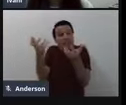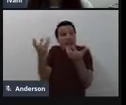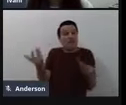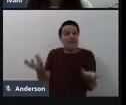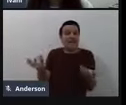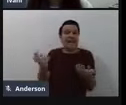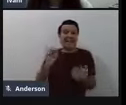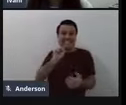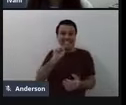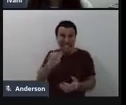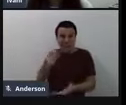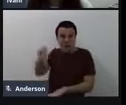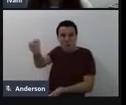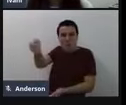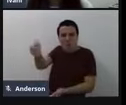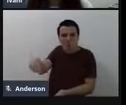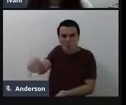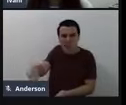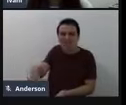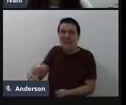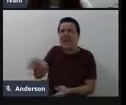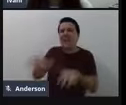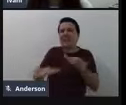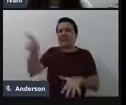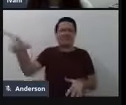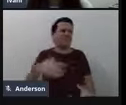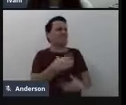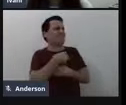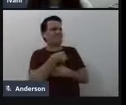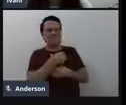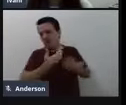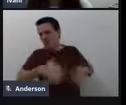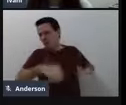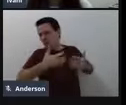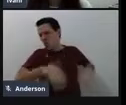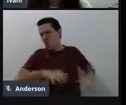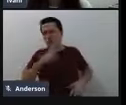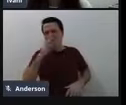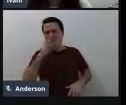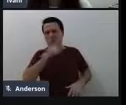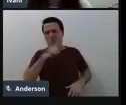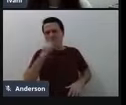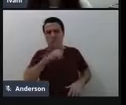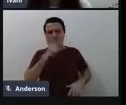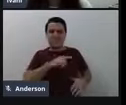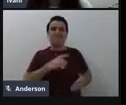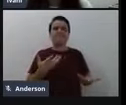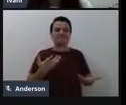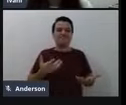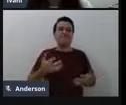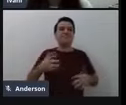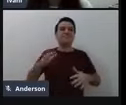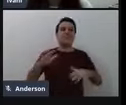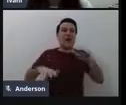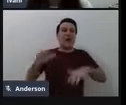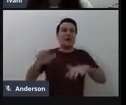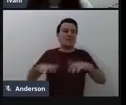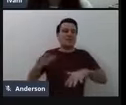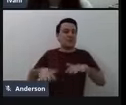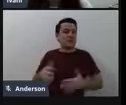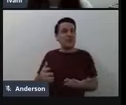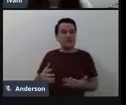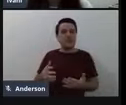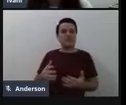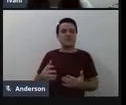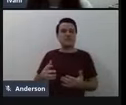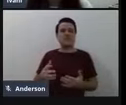dá um jeito de não fazer, né, e aí, às vezes até o profissional pode ficar frustrado nesse sentido, poxa, fui, procurei um